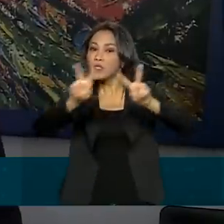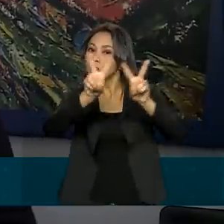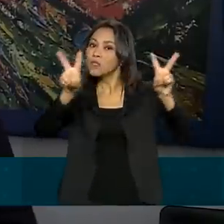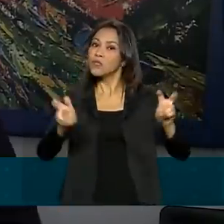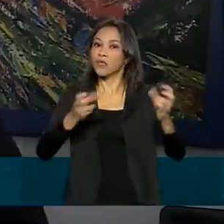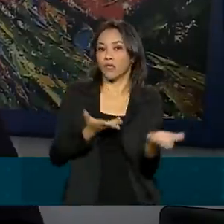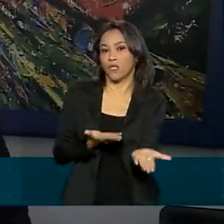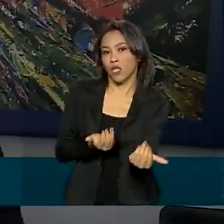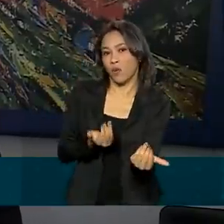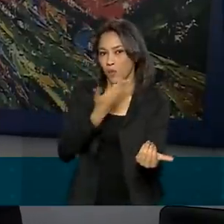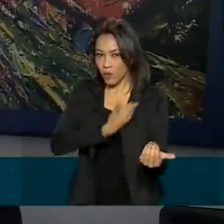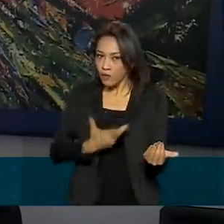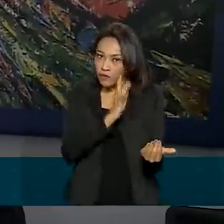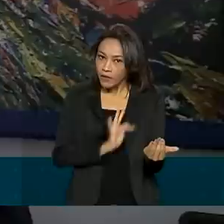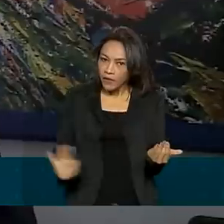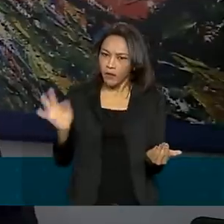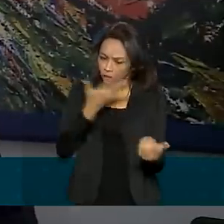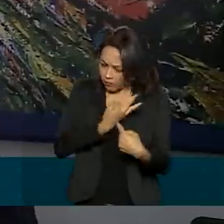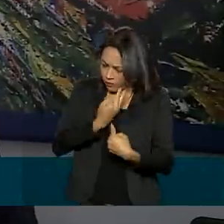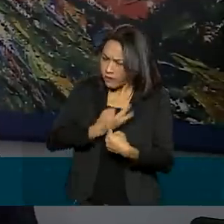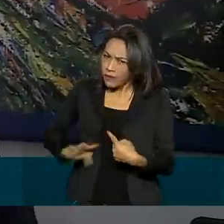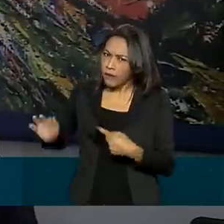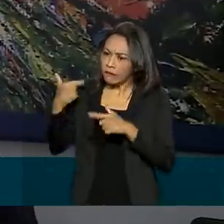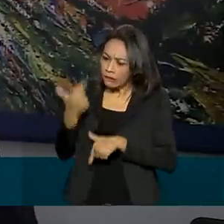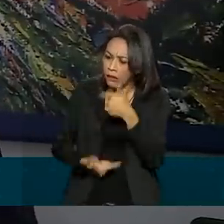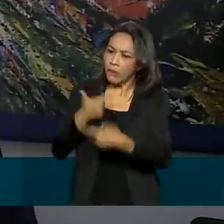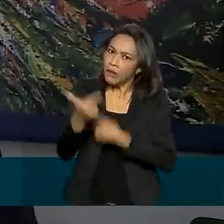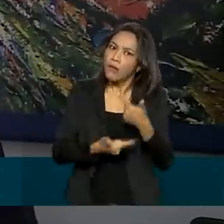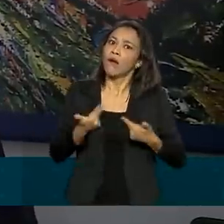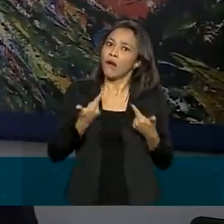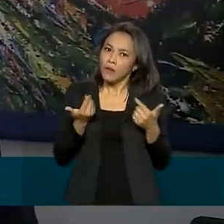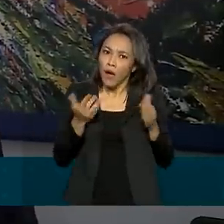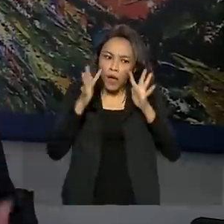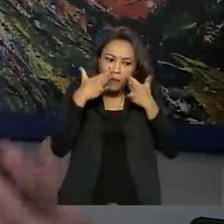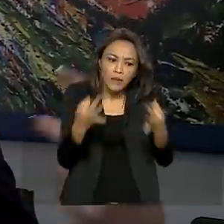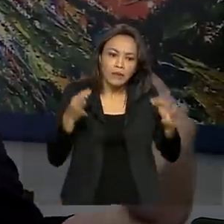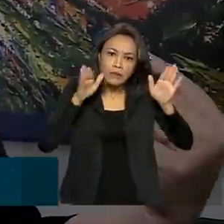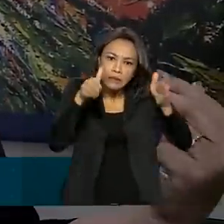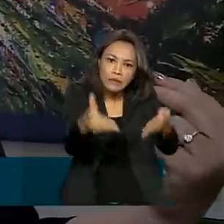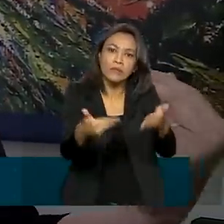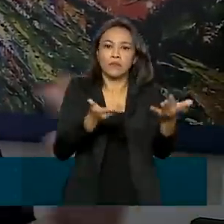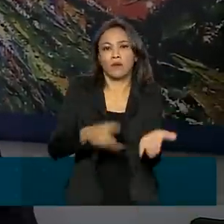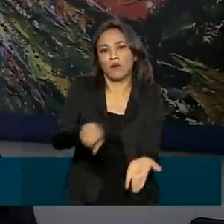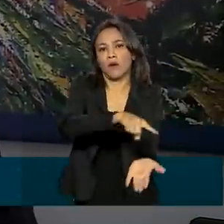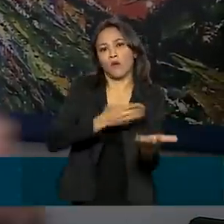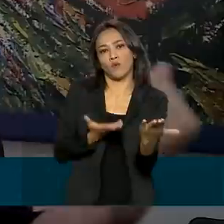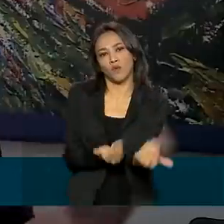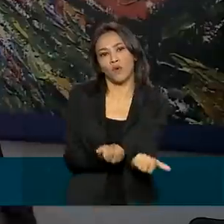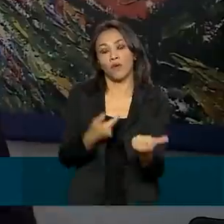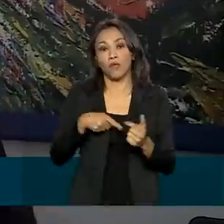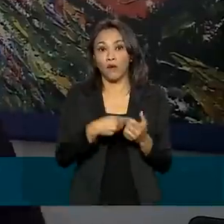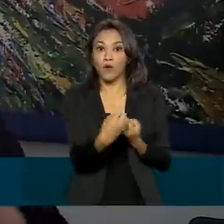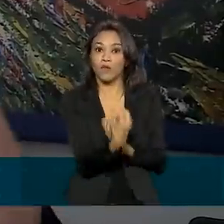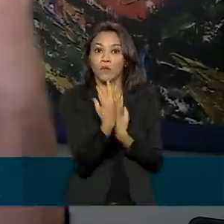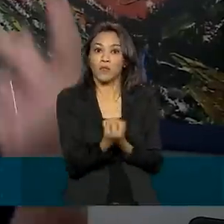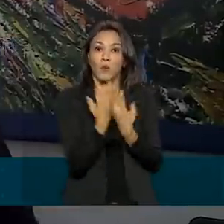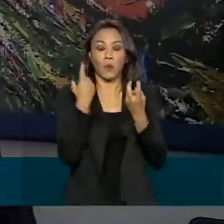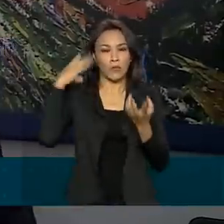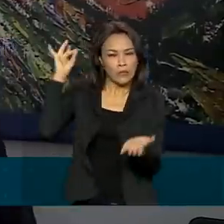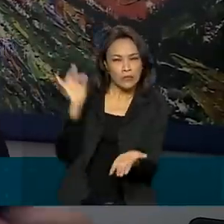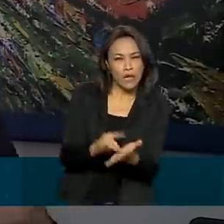governo federal. O governo federal tem feito muito para essa clientela. Então o aplicativo vai dar acesso a informações em tempo real,